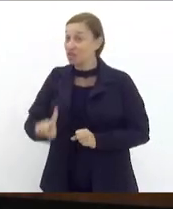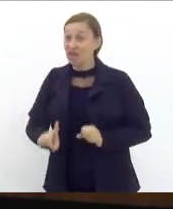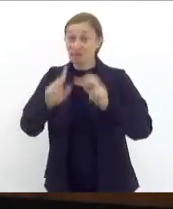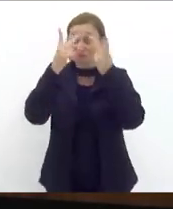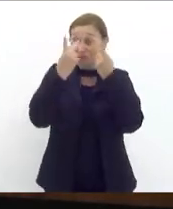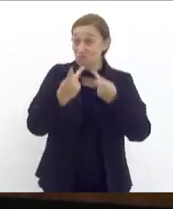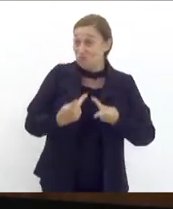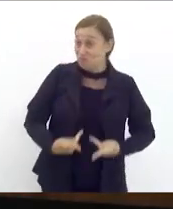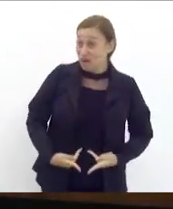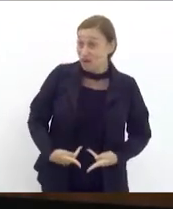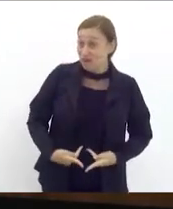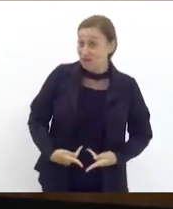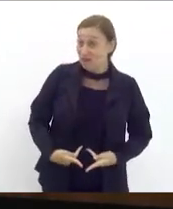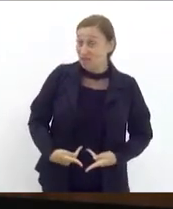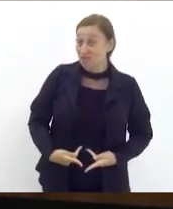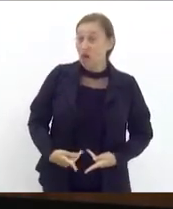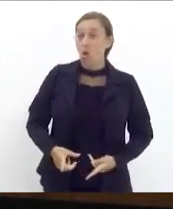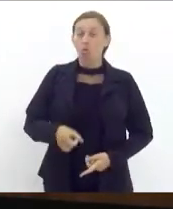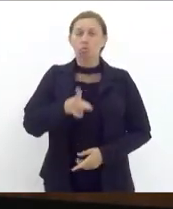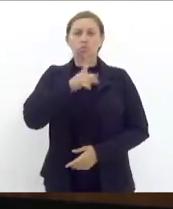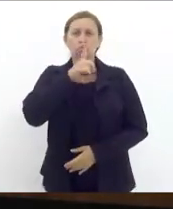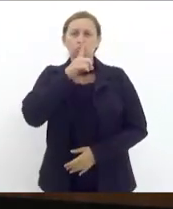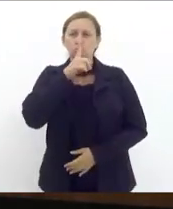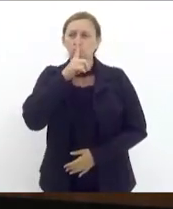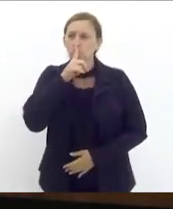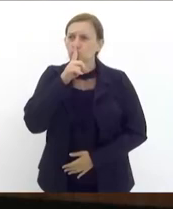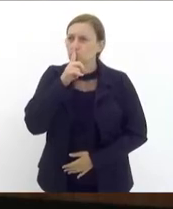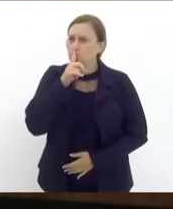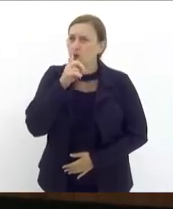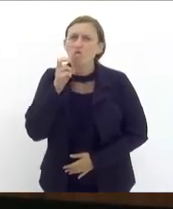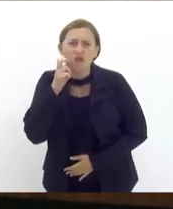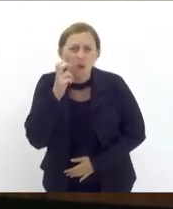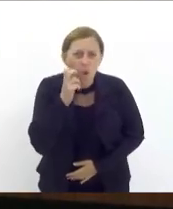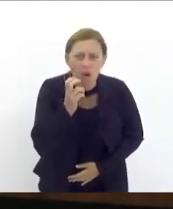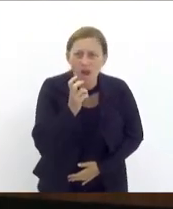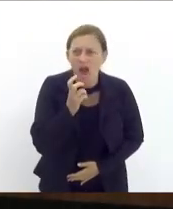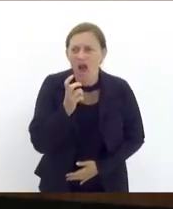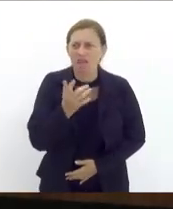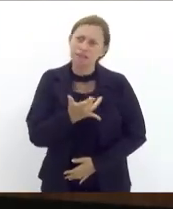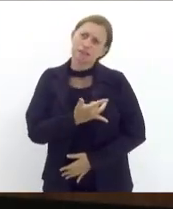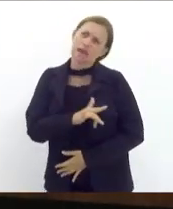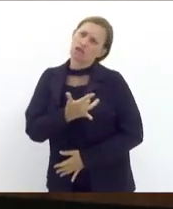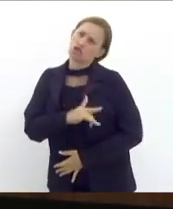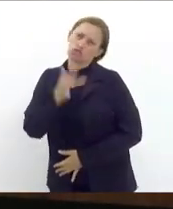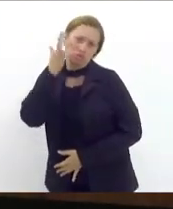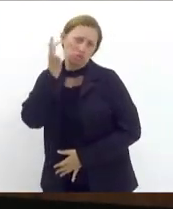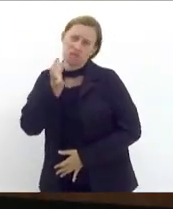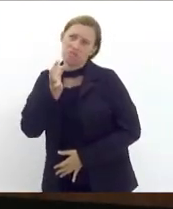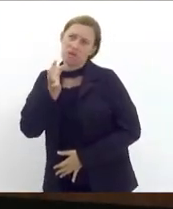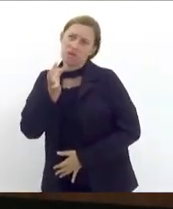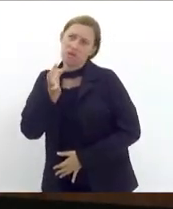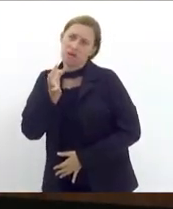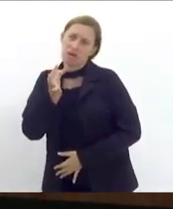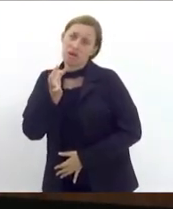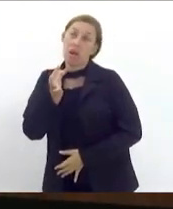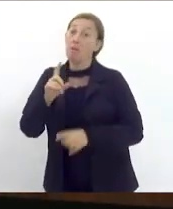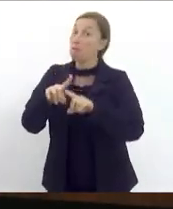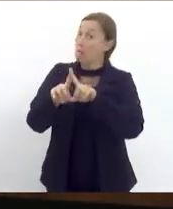que estão em silêncio também estão envergonhados não sabemos mas